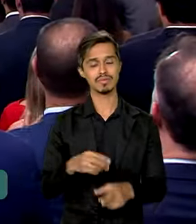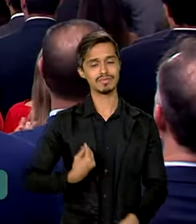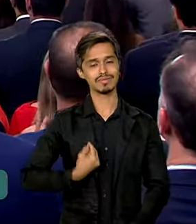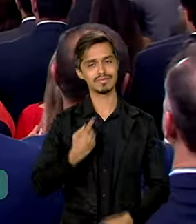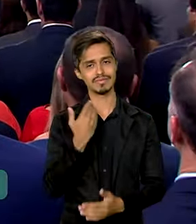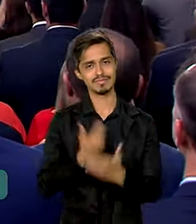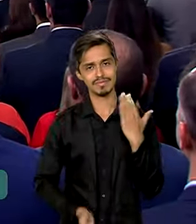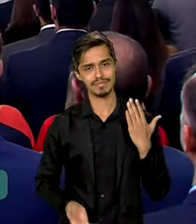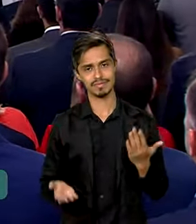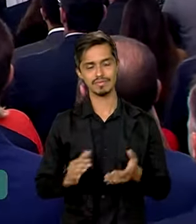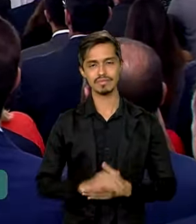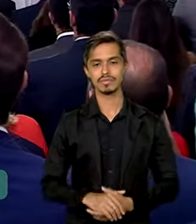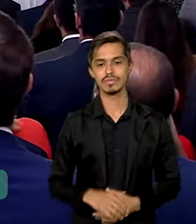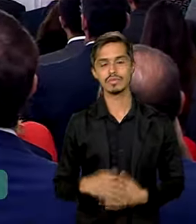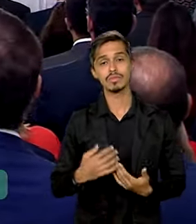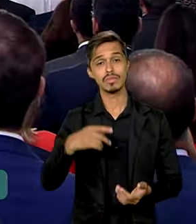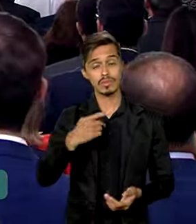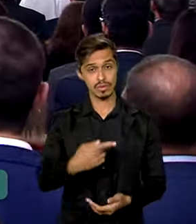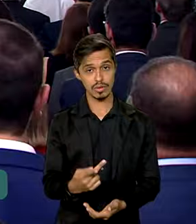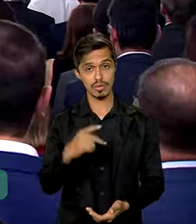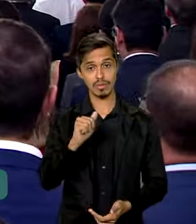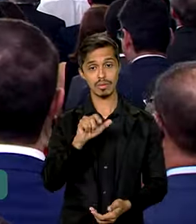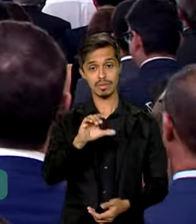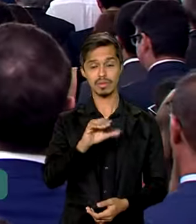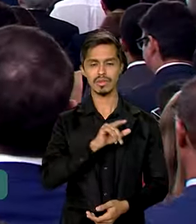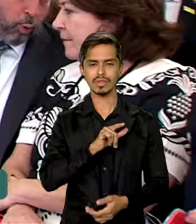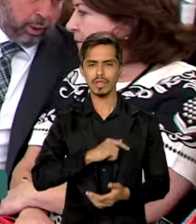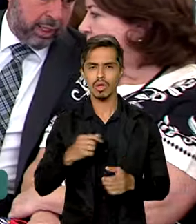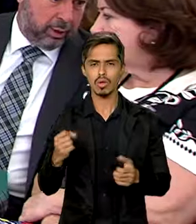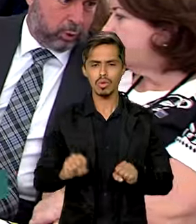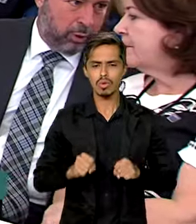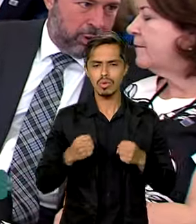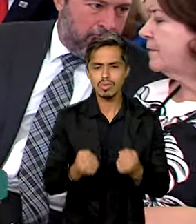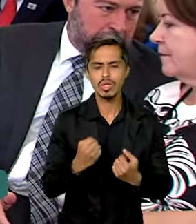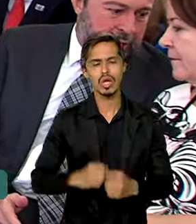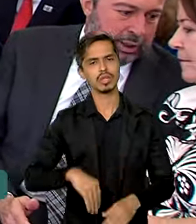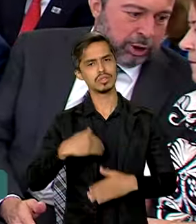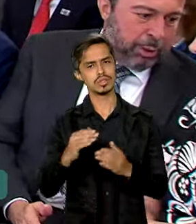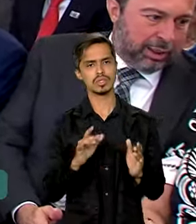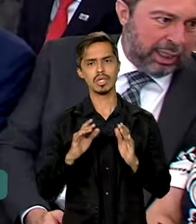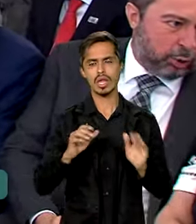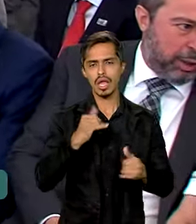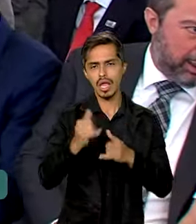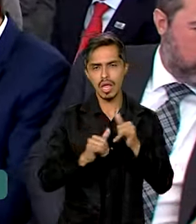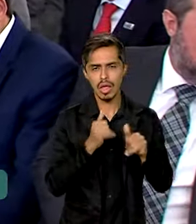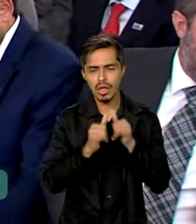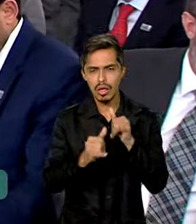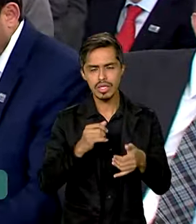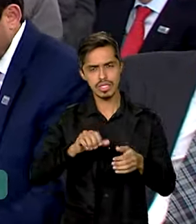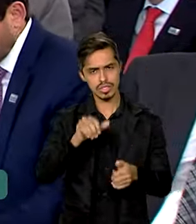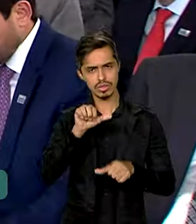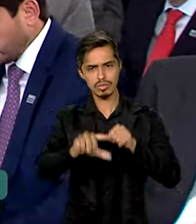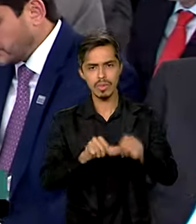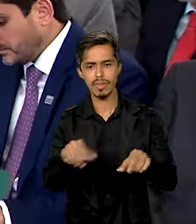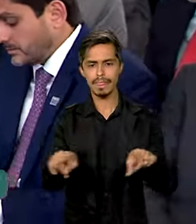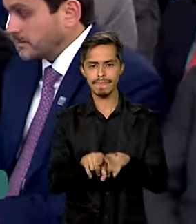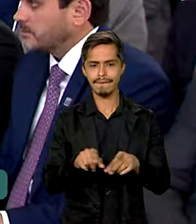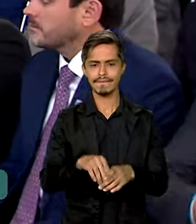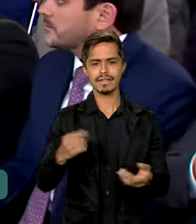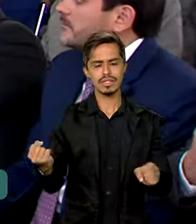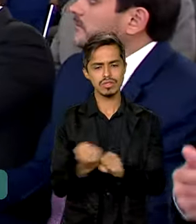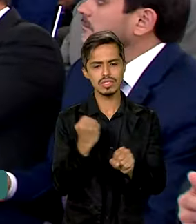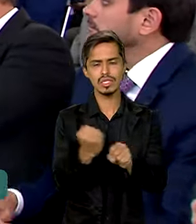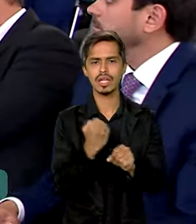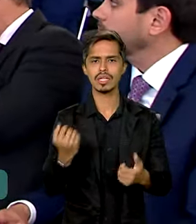investimentos do PAC têm compromisso com a transição ecológica, com o crescimento do país e com a geração de empregos de